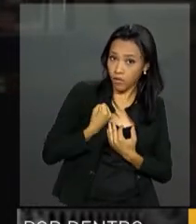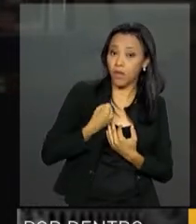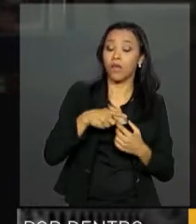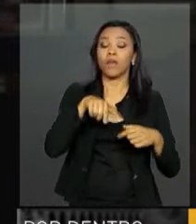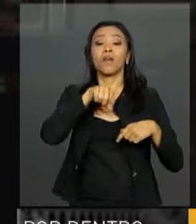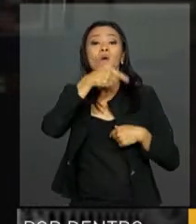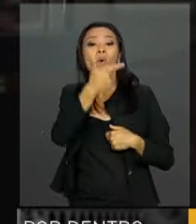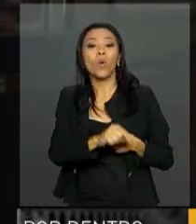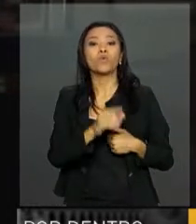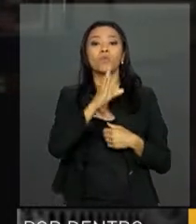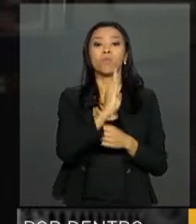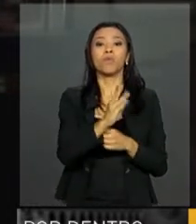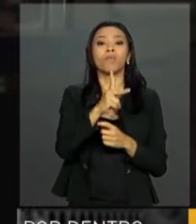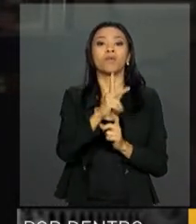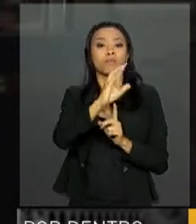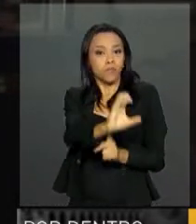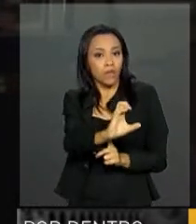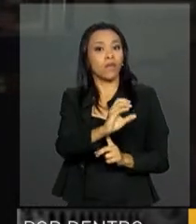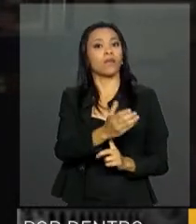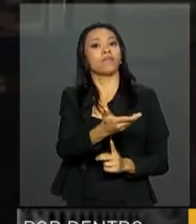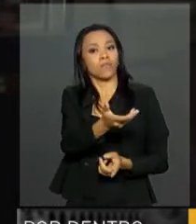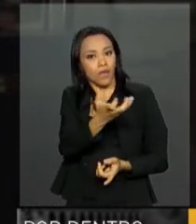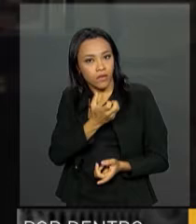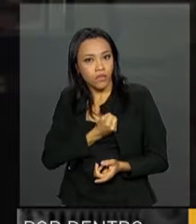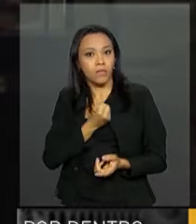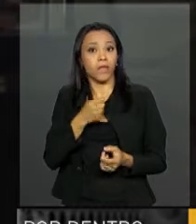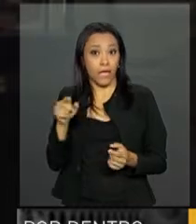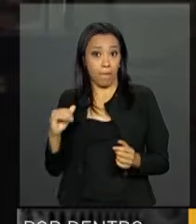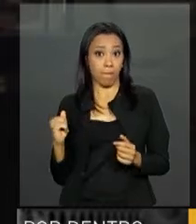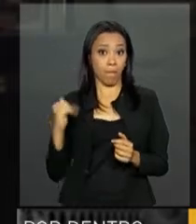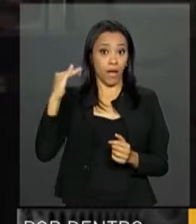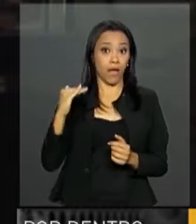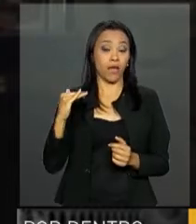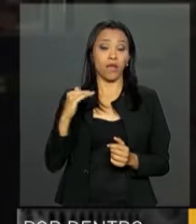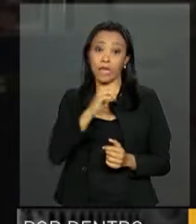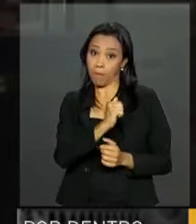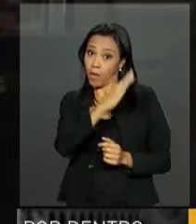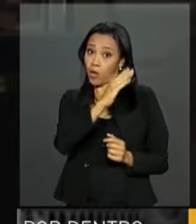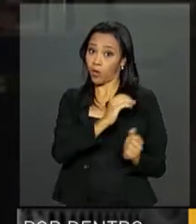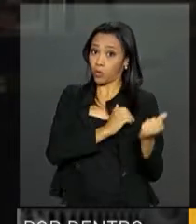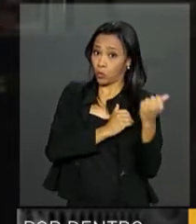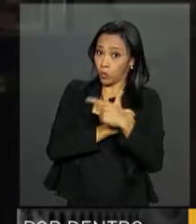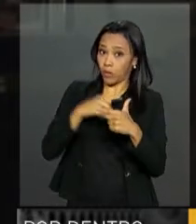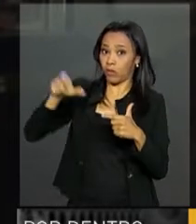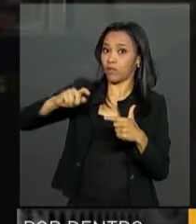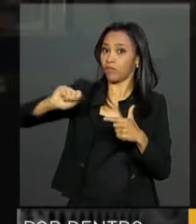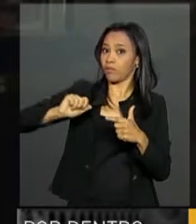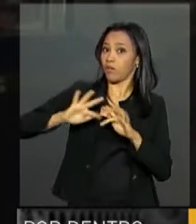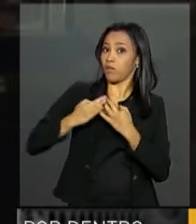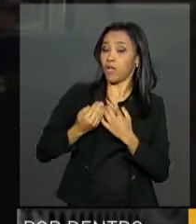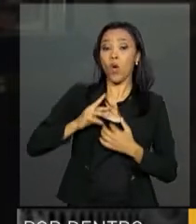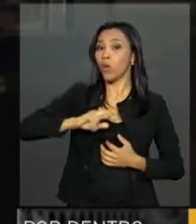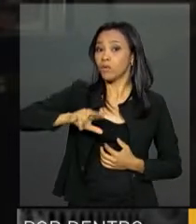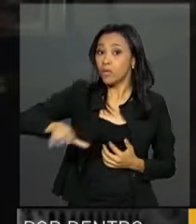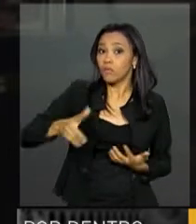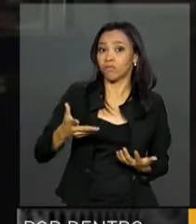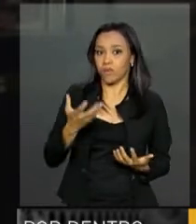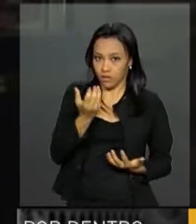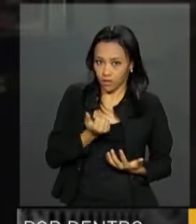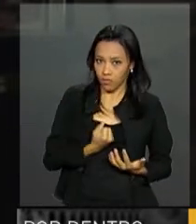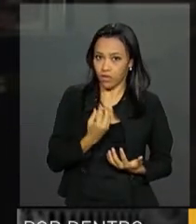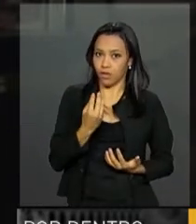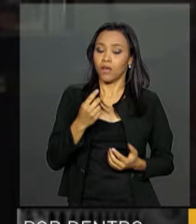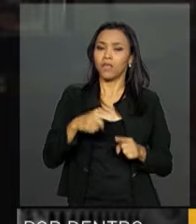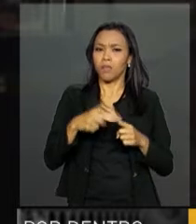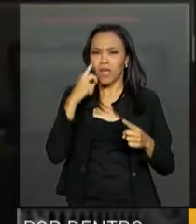continuada, que em valores é maior que o Bolsa Família ainda, ou não. E uma maneira de fazer isso é